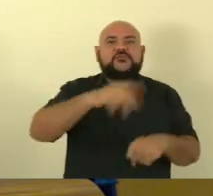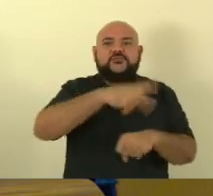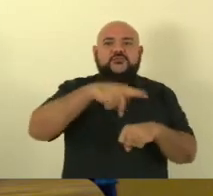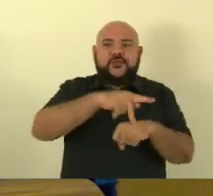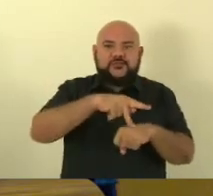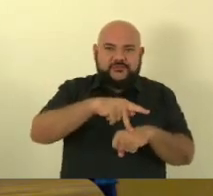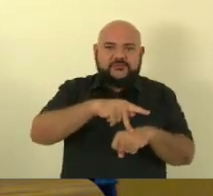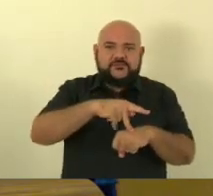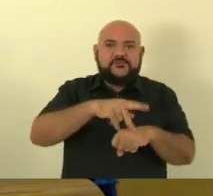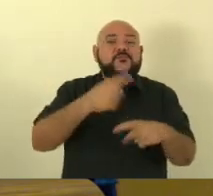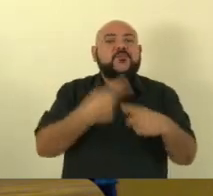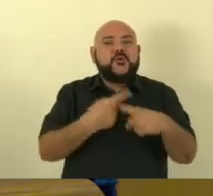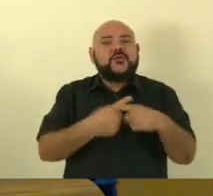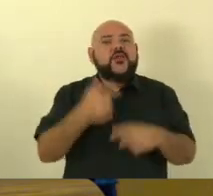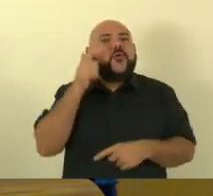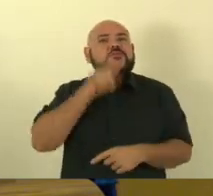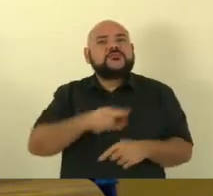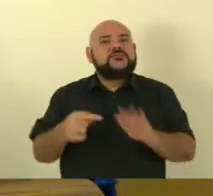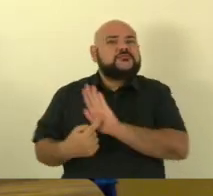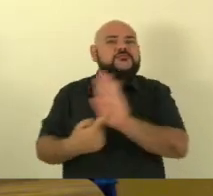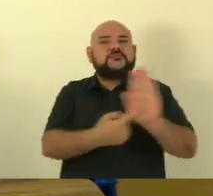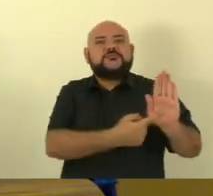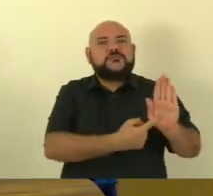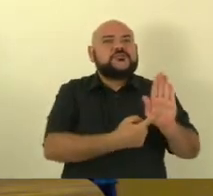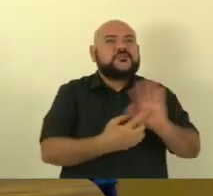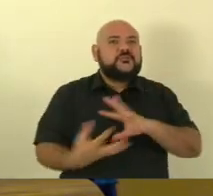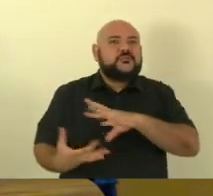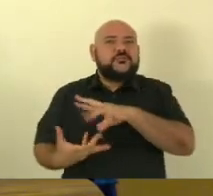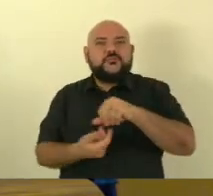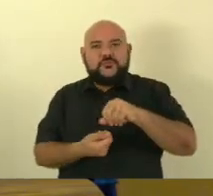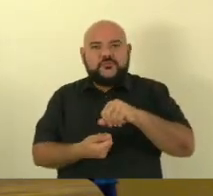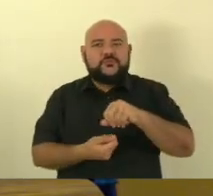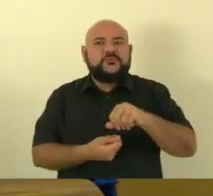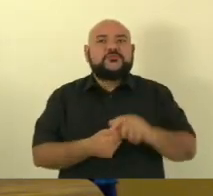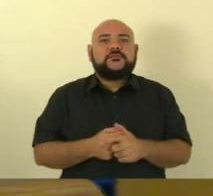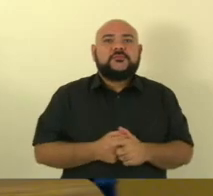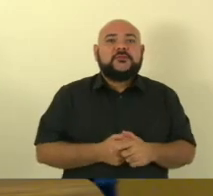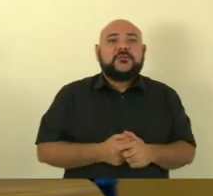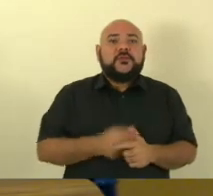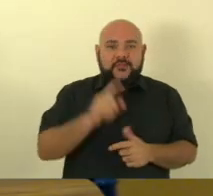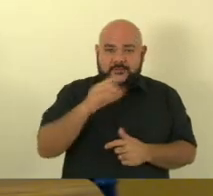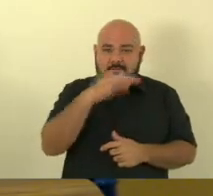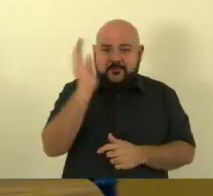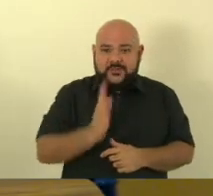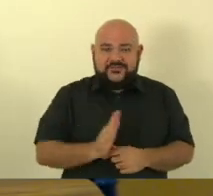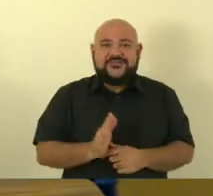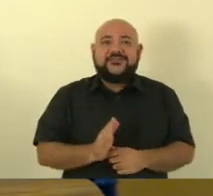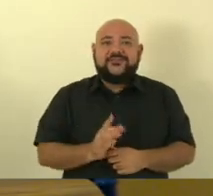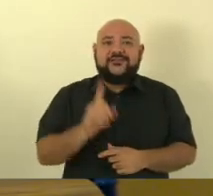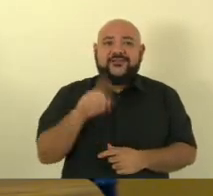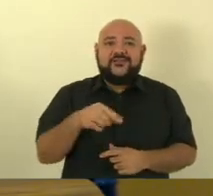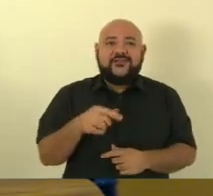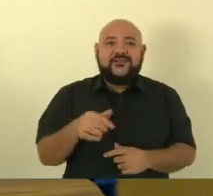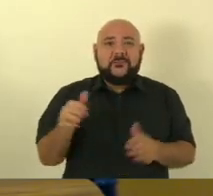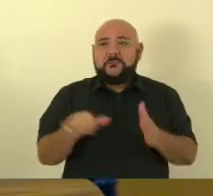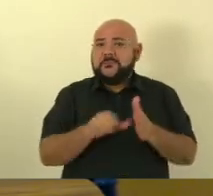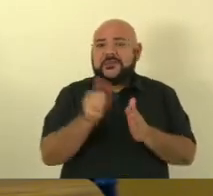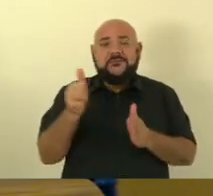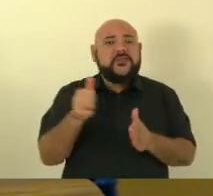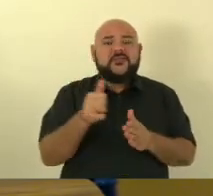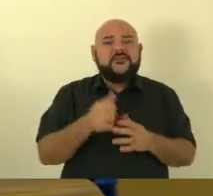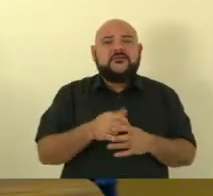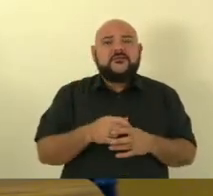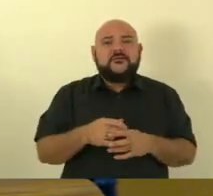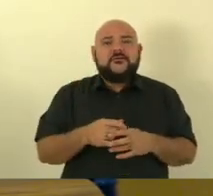conseguimos mostrar para o mundo que o Brasil foi o primeiro ou um dos primeiros países da humanidade